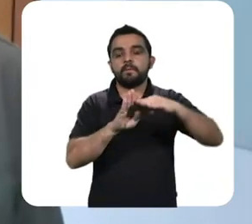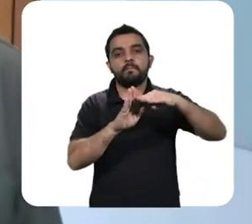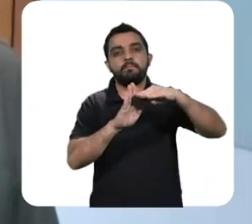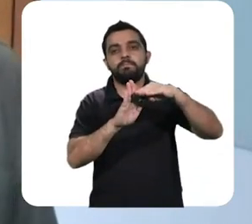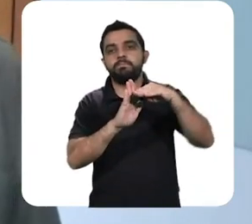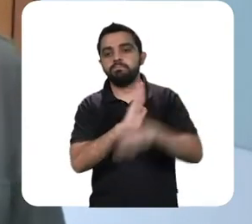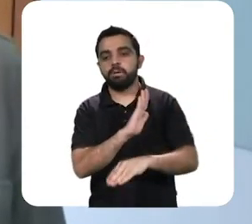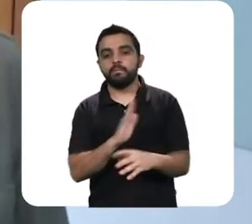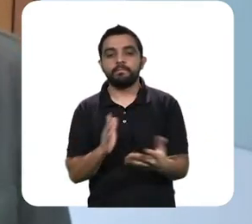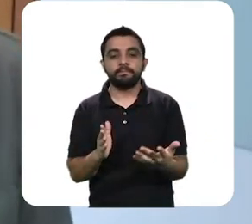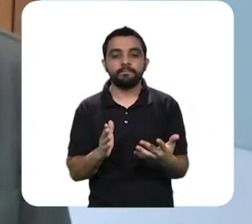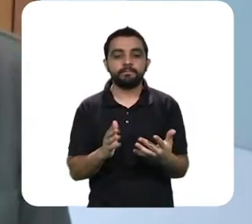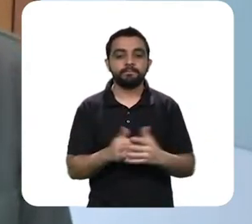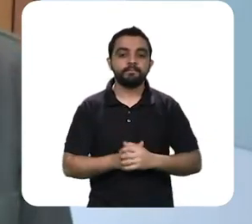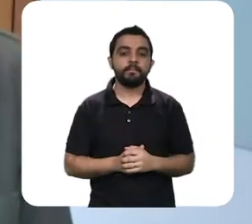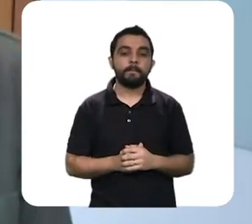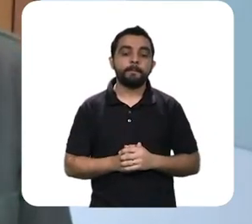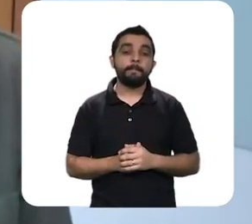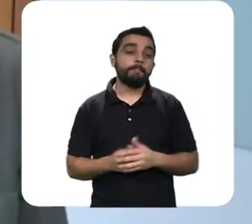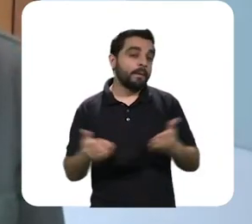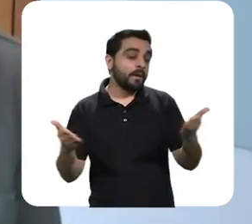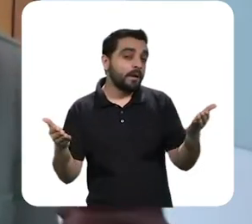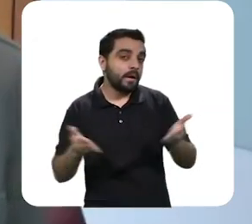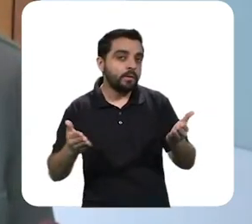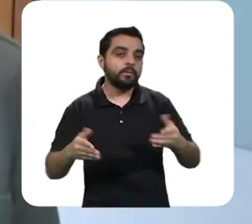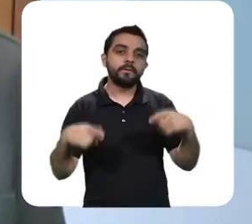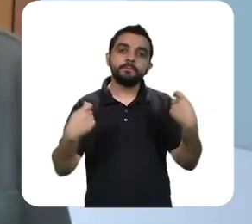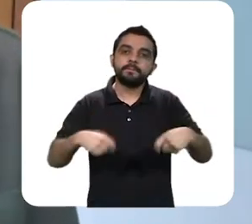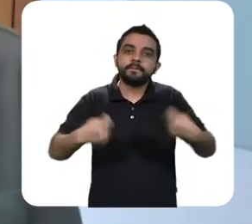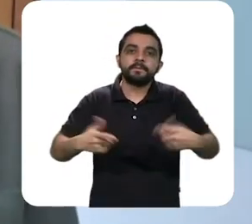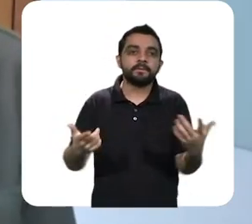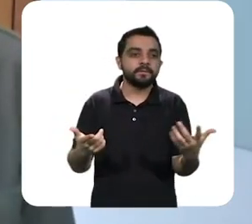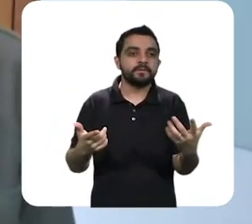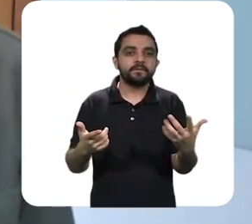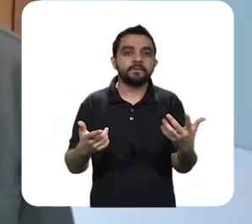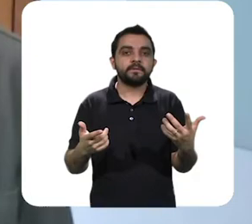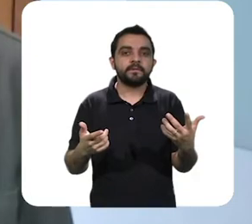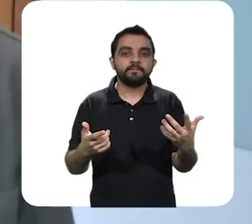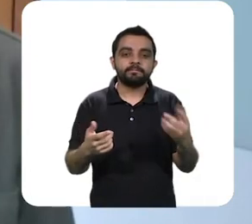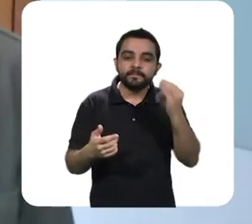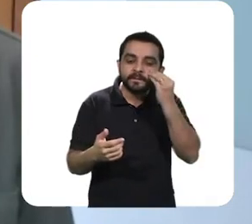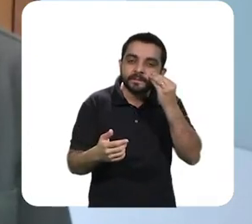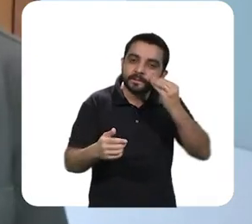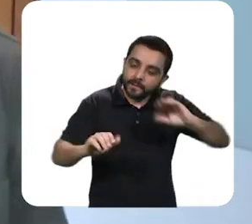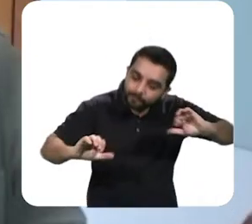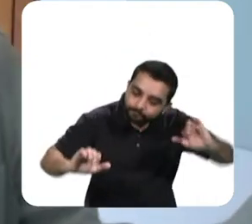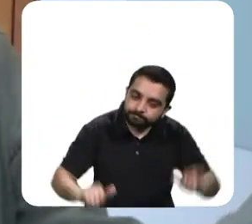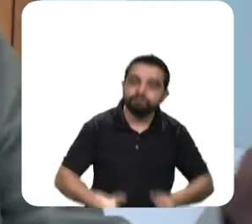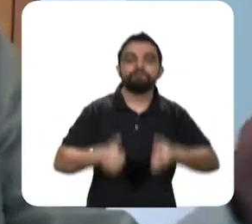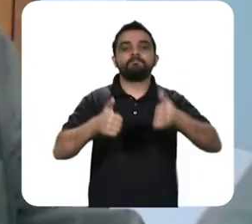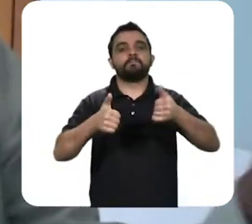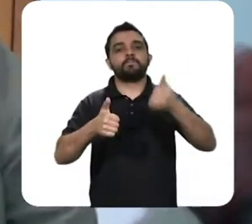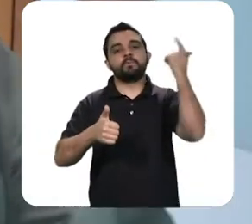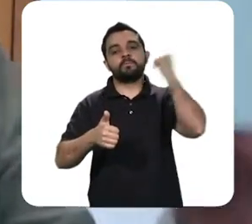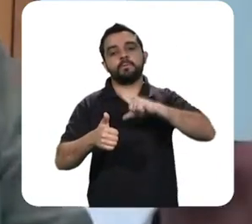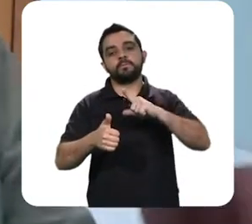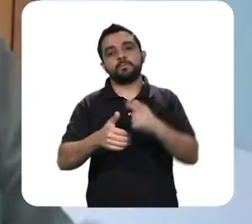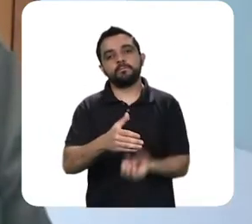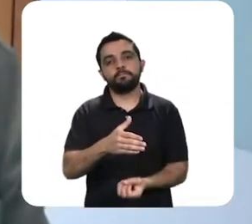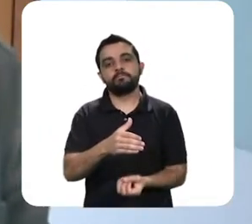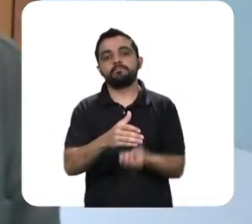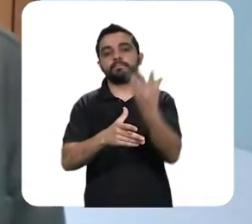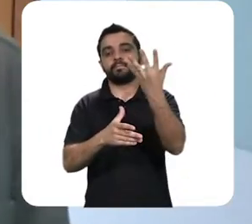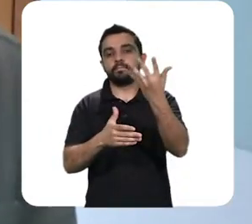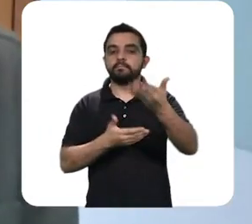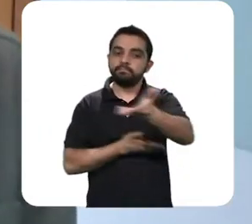quase que um choque, um choque anafilático, você precisa agora ressuscitar o paciente com aqueles eletrocardiogramas ali, precisa fazer ele